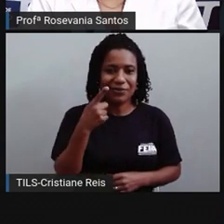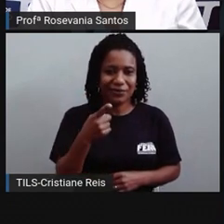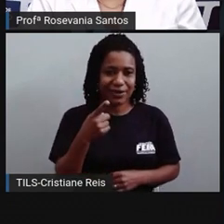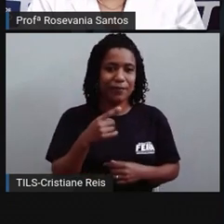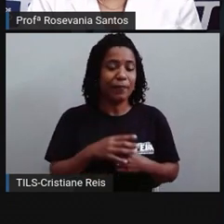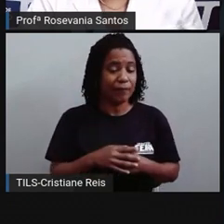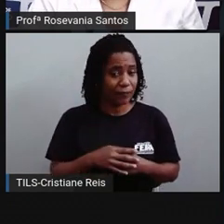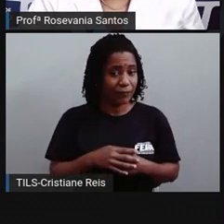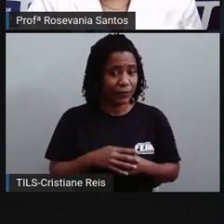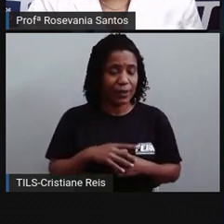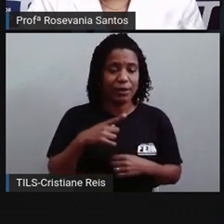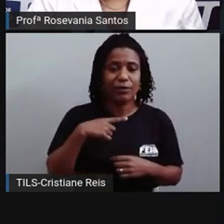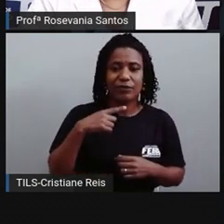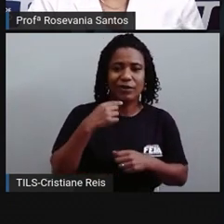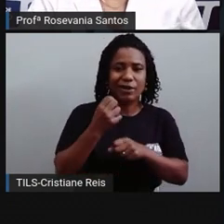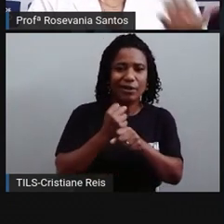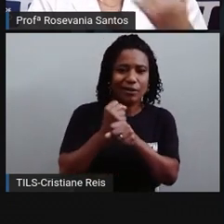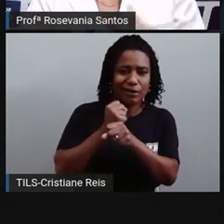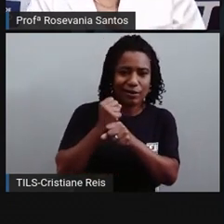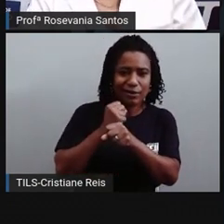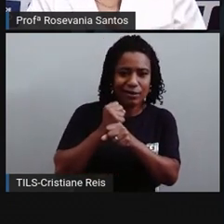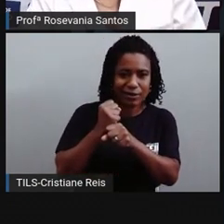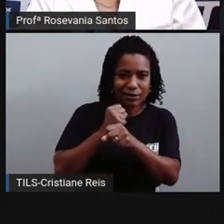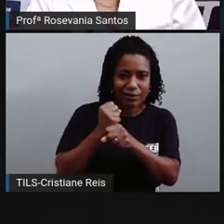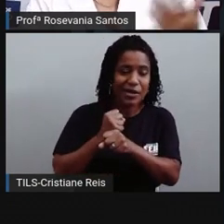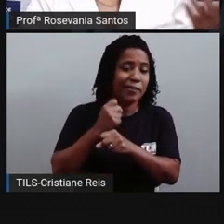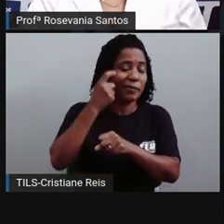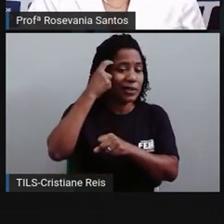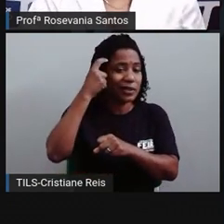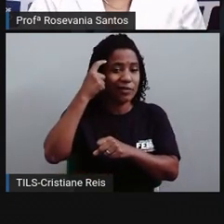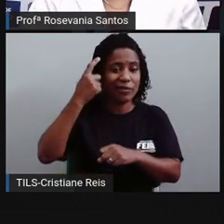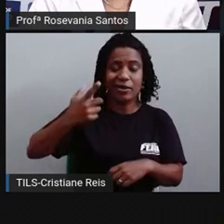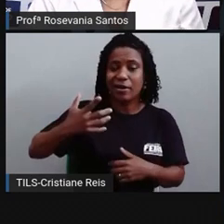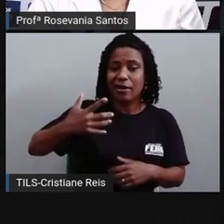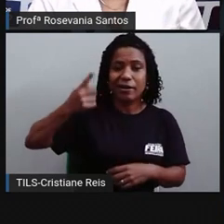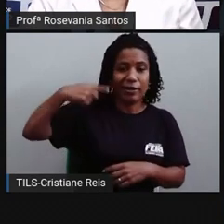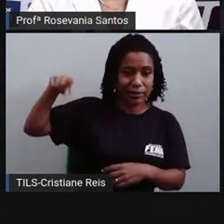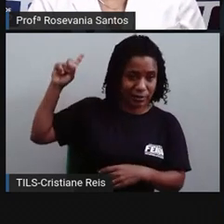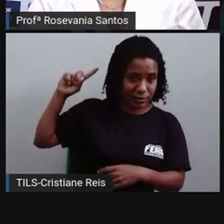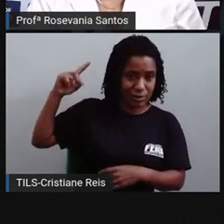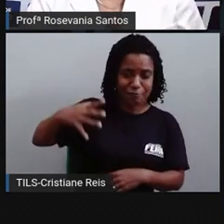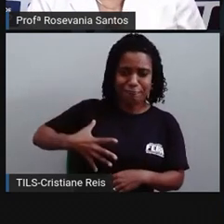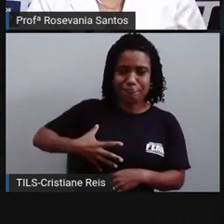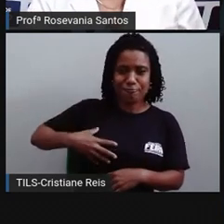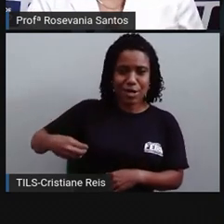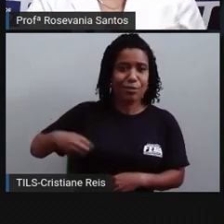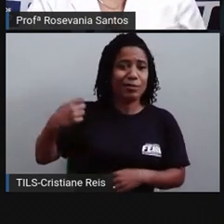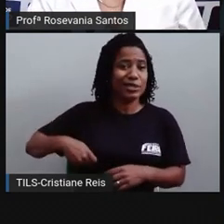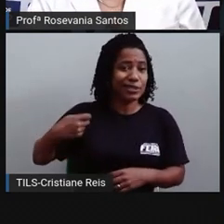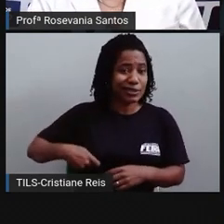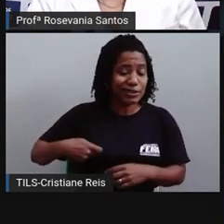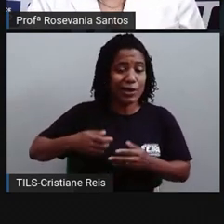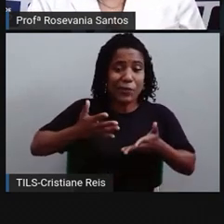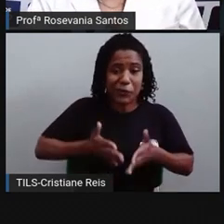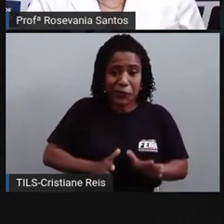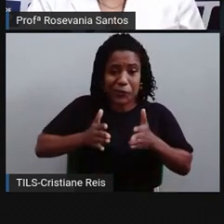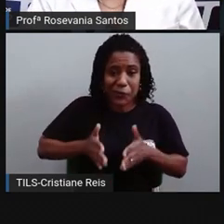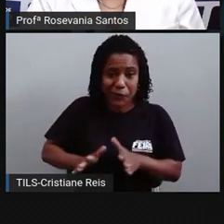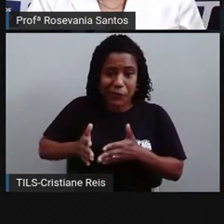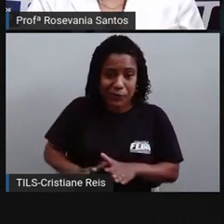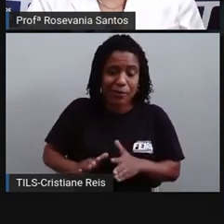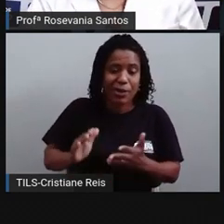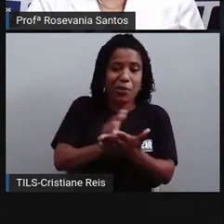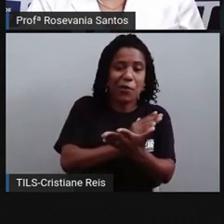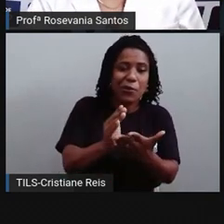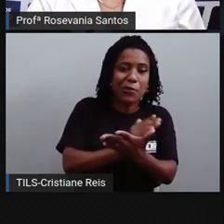muito tempo a gente ainda continuou com aquela mentalidade que precisava ter muitos filhos, porque eles não chegariam à idade adulta. E aí, quando veio se